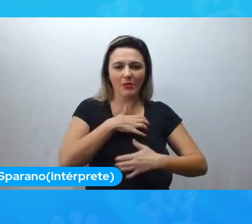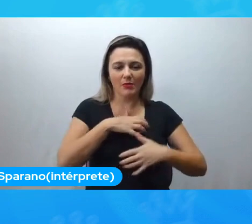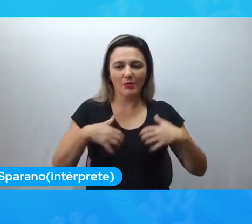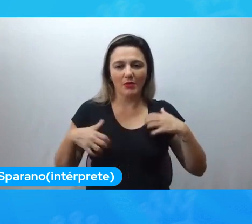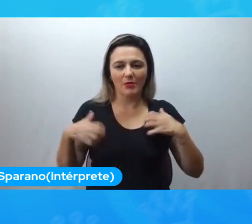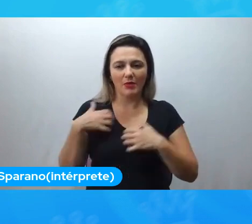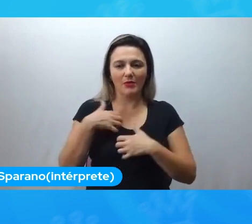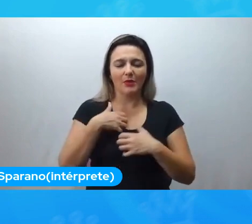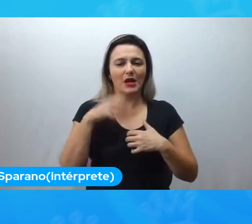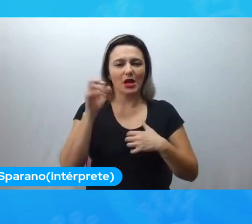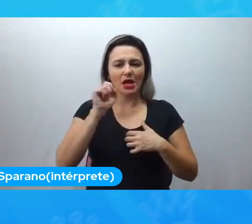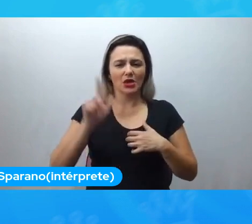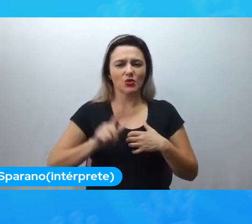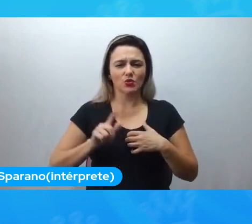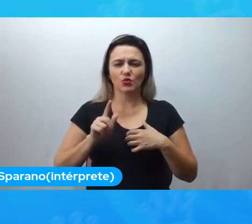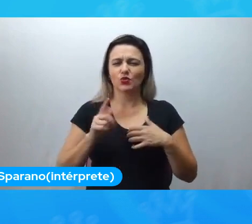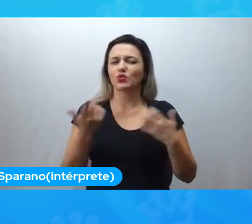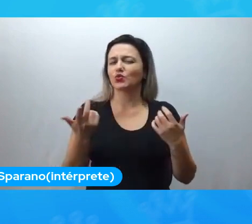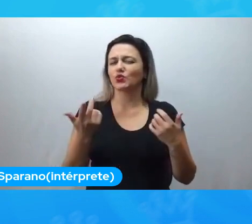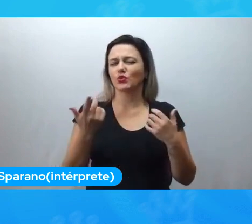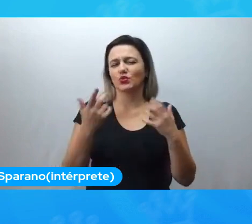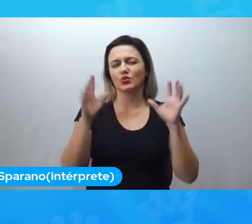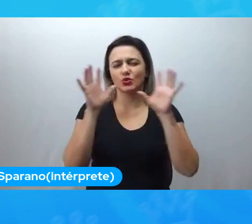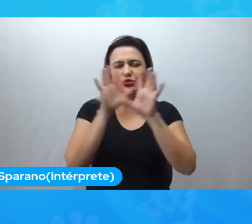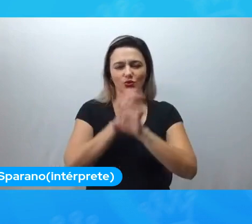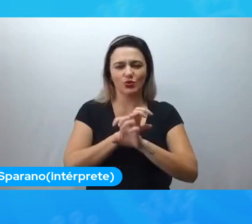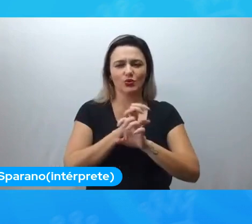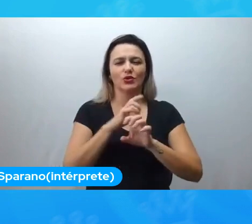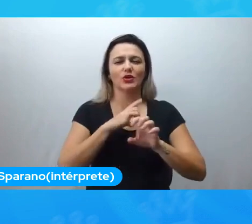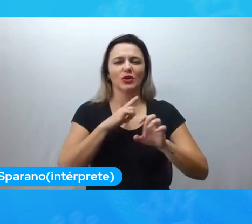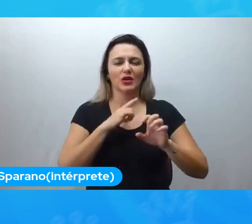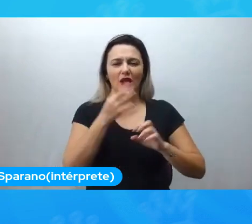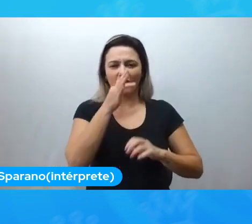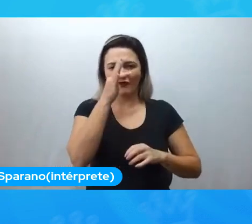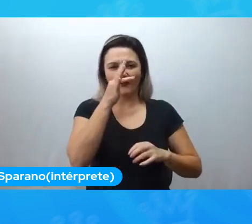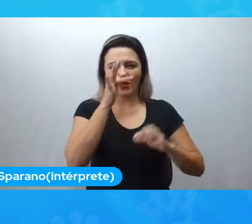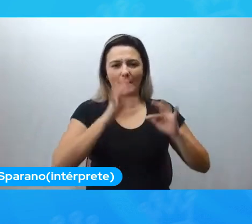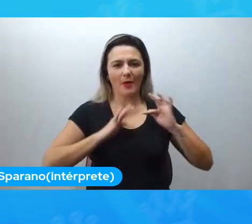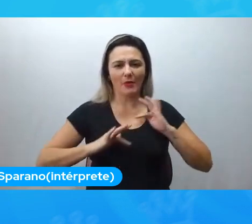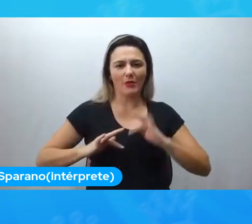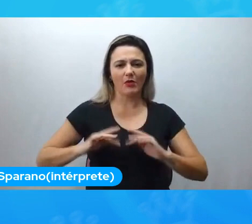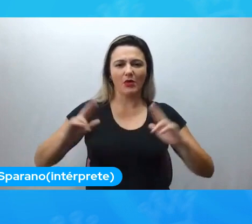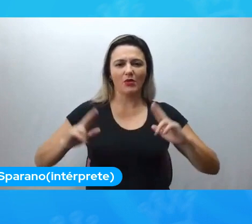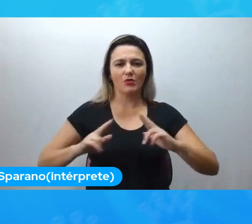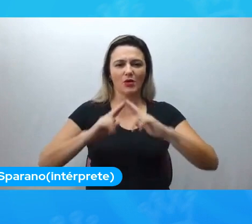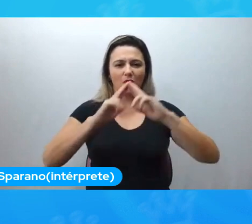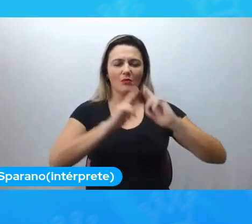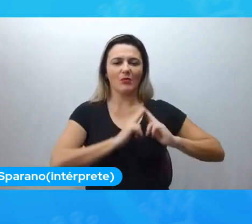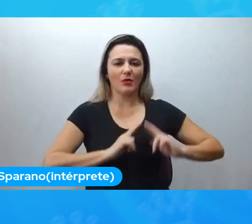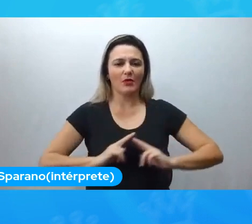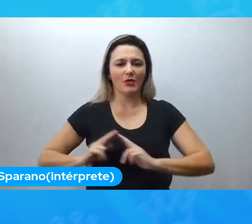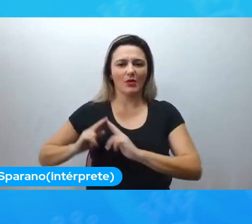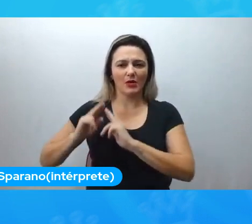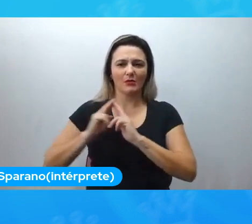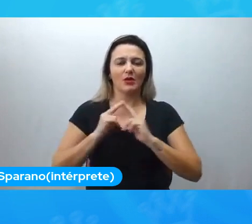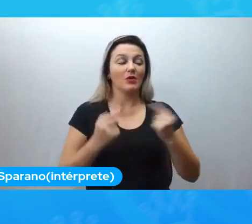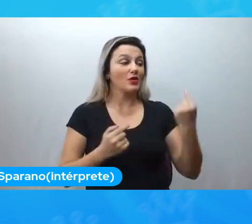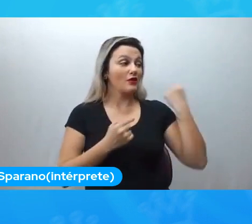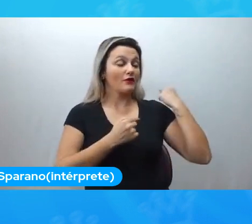com estampa de flor e a torre e bolinhas. Ao fundo tem uma parede branca e uma cortina,